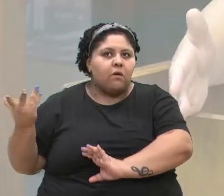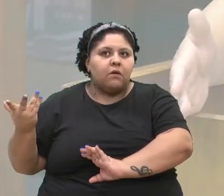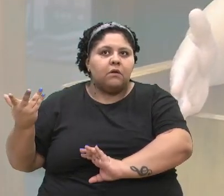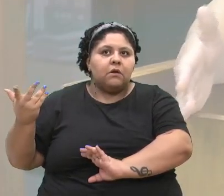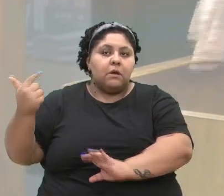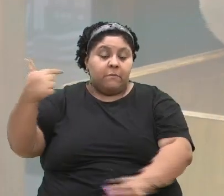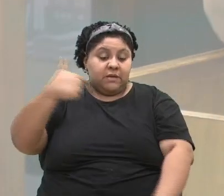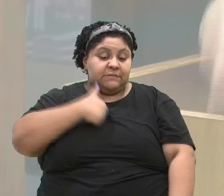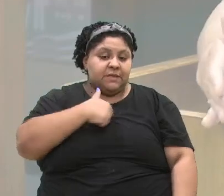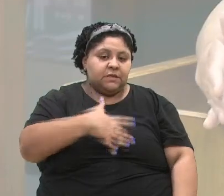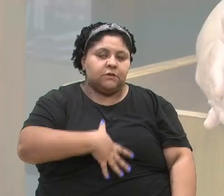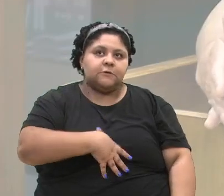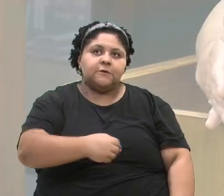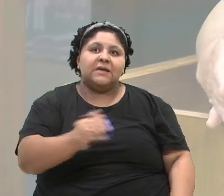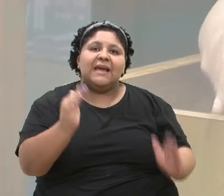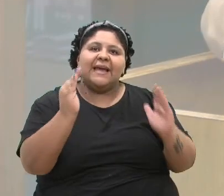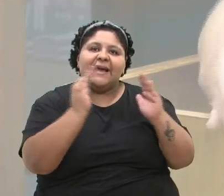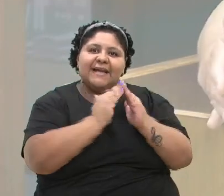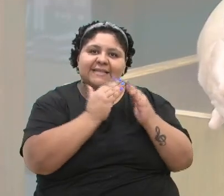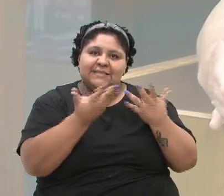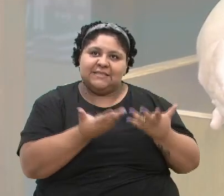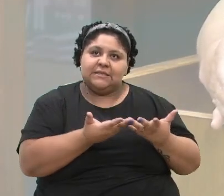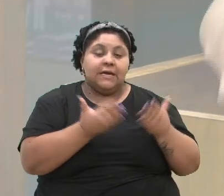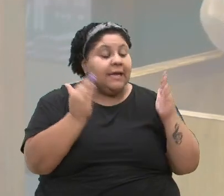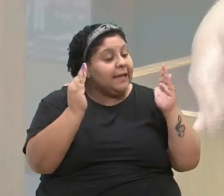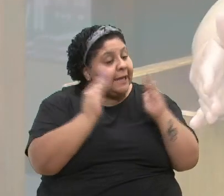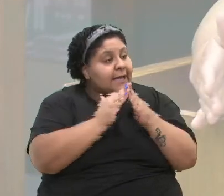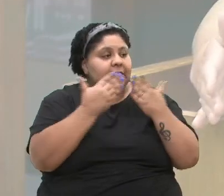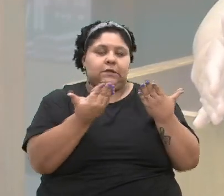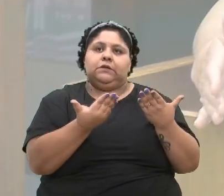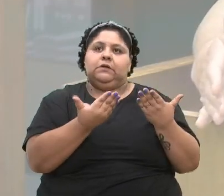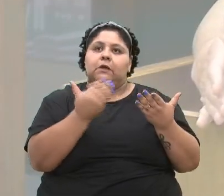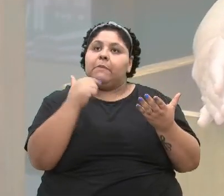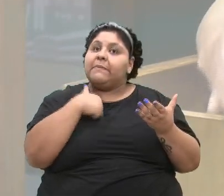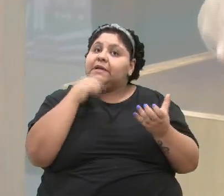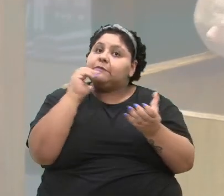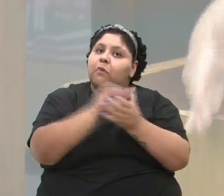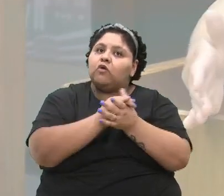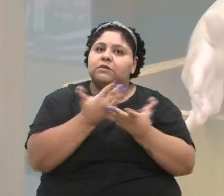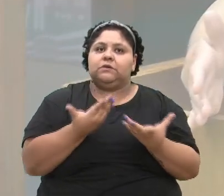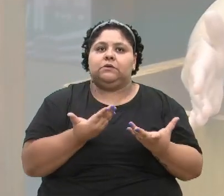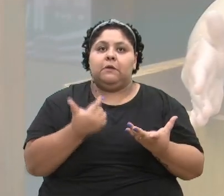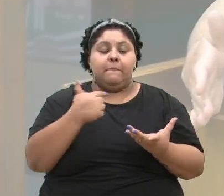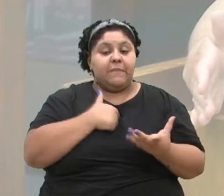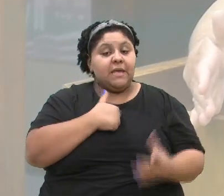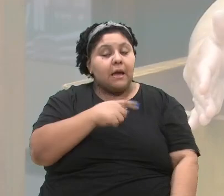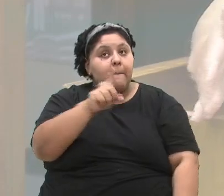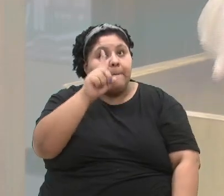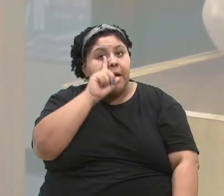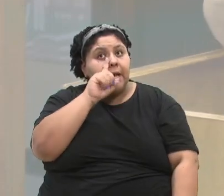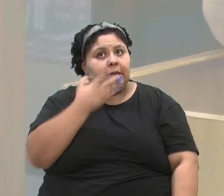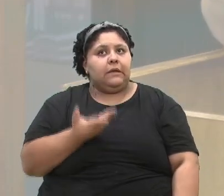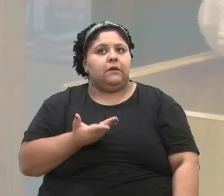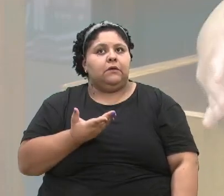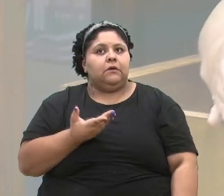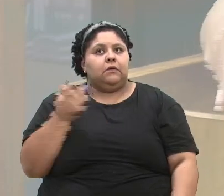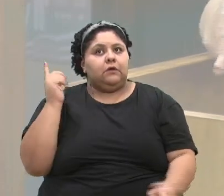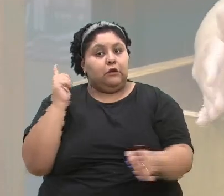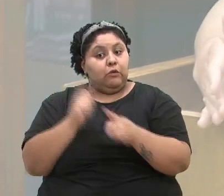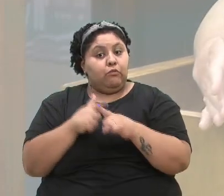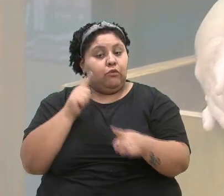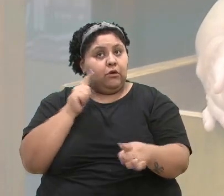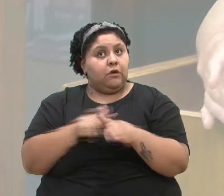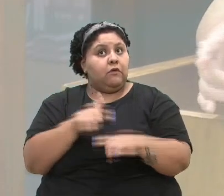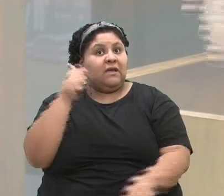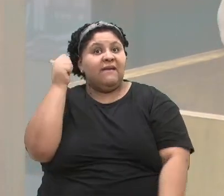as minhas filhas. Em casa. Em casa. Para a minha esposa. Para a minha mãe. Porque foram elas